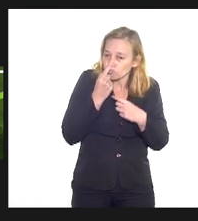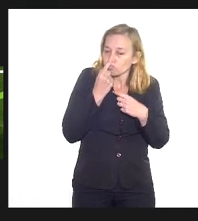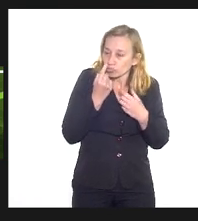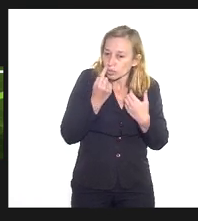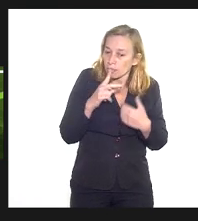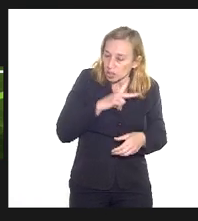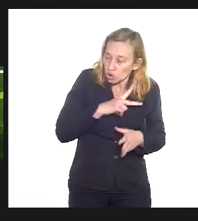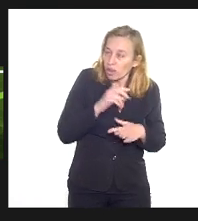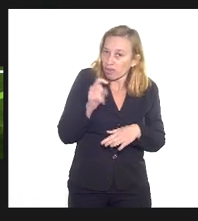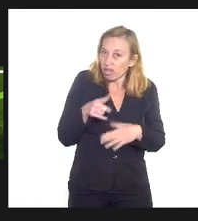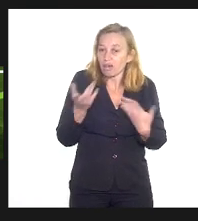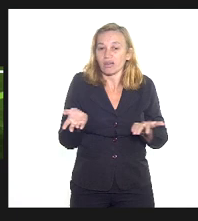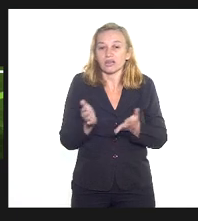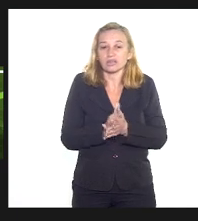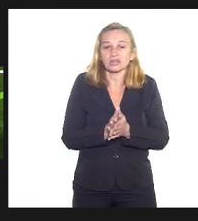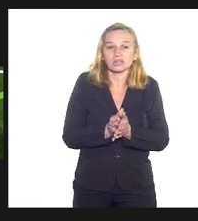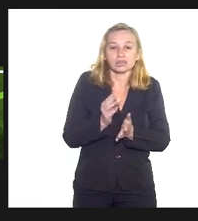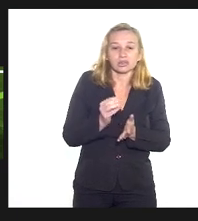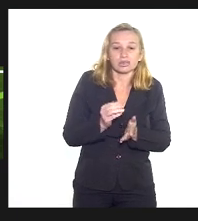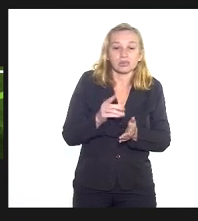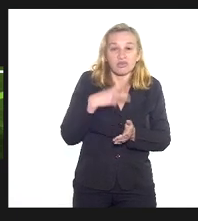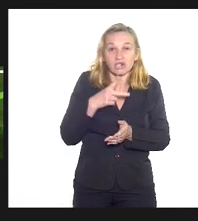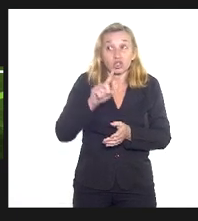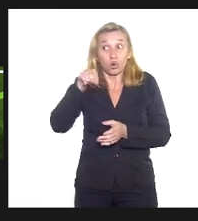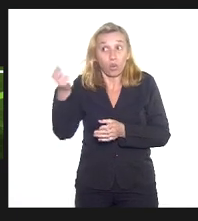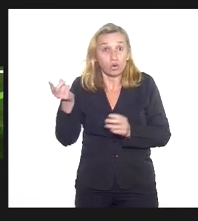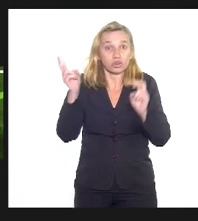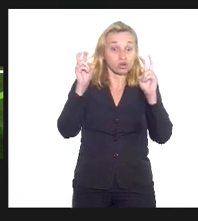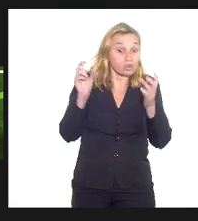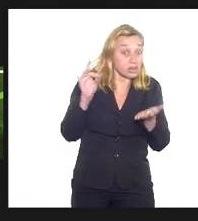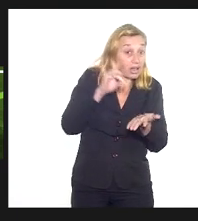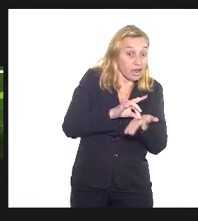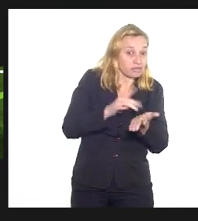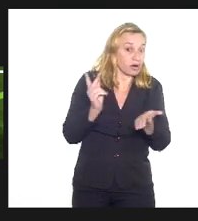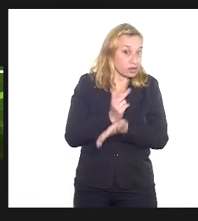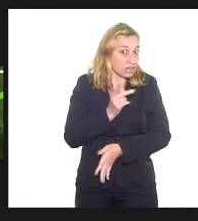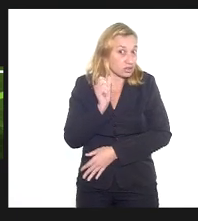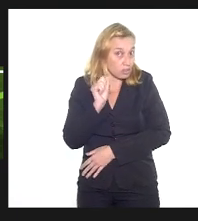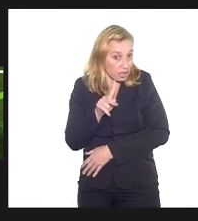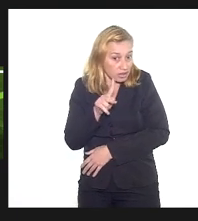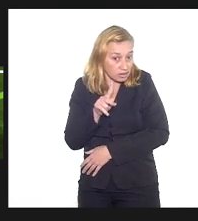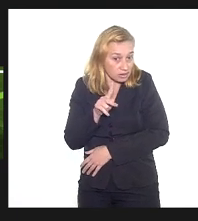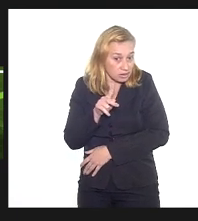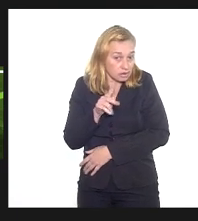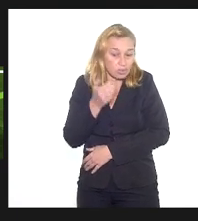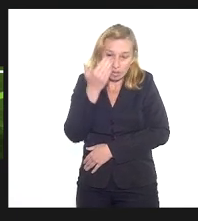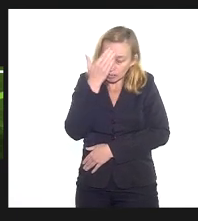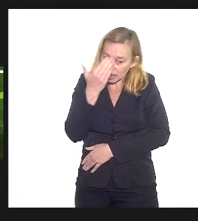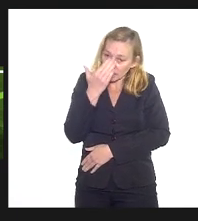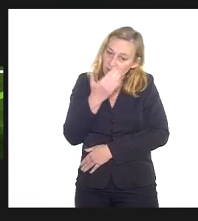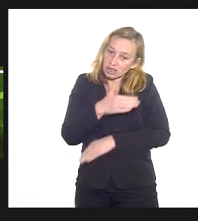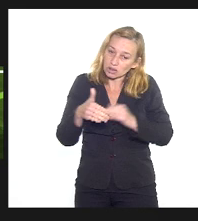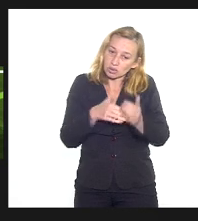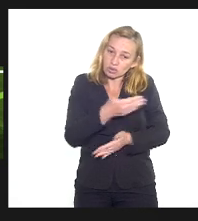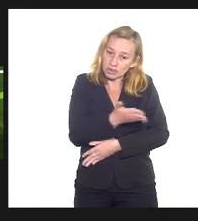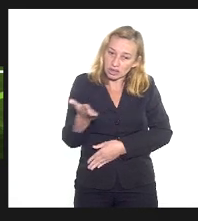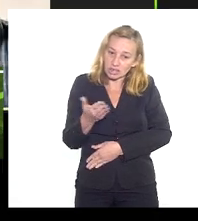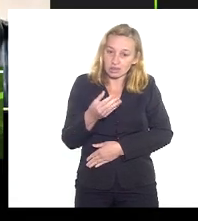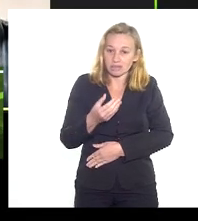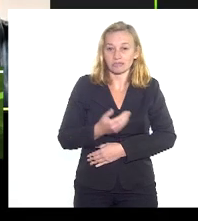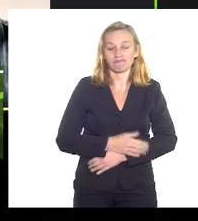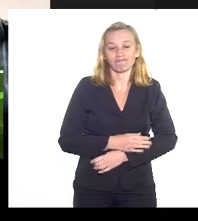particular para a gente estar expondo outras situações reais que acontecem beleza? No mais obrigado a todos e todas fiquem bem